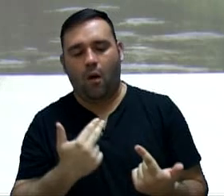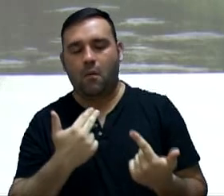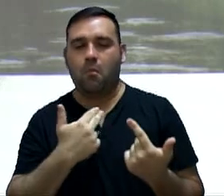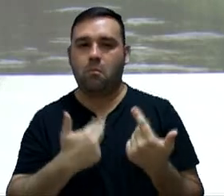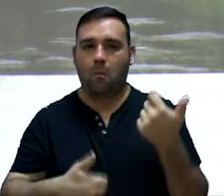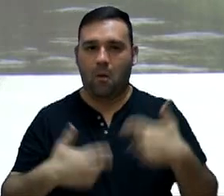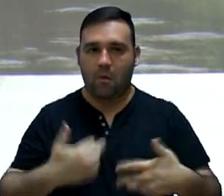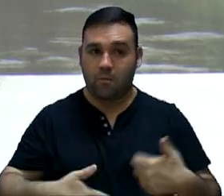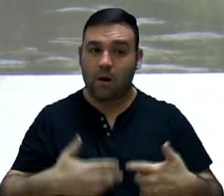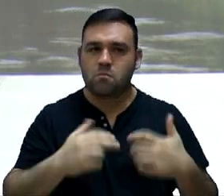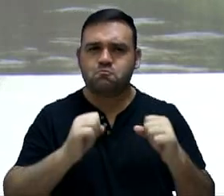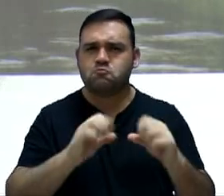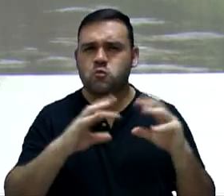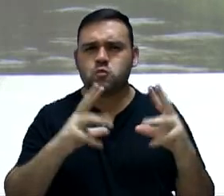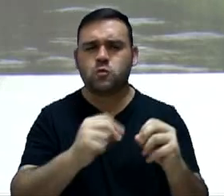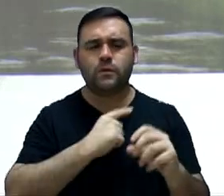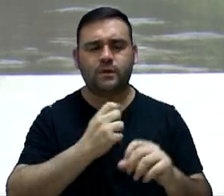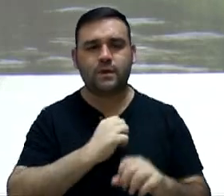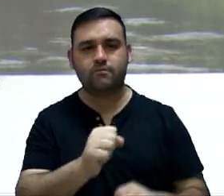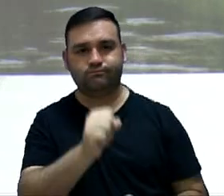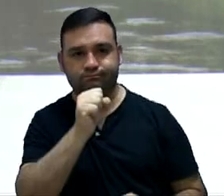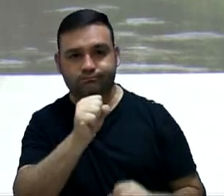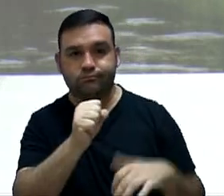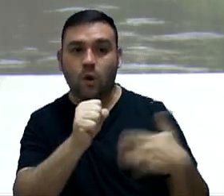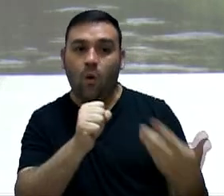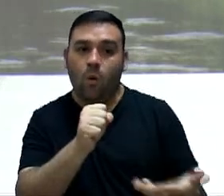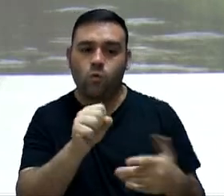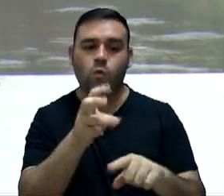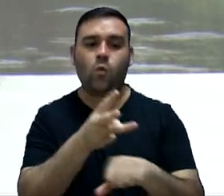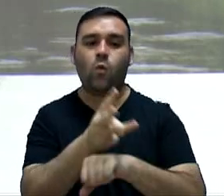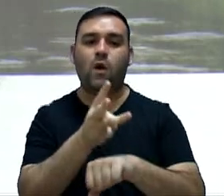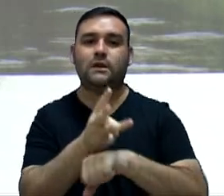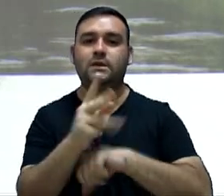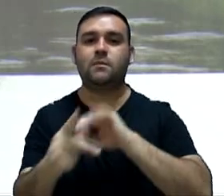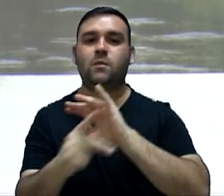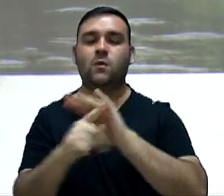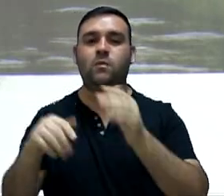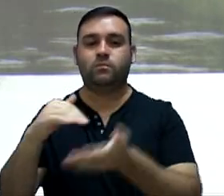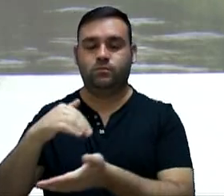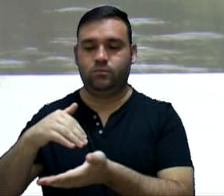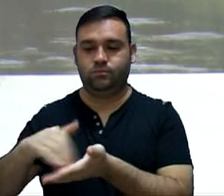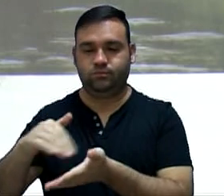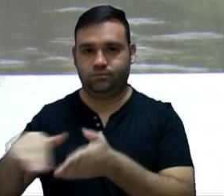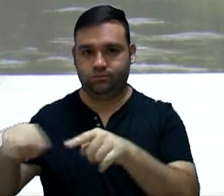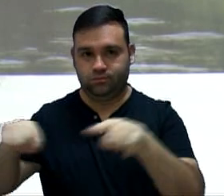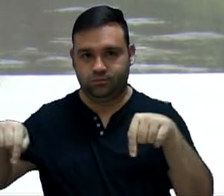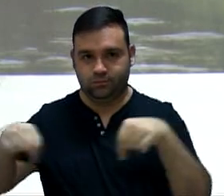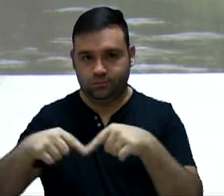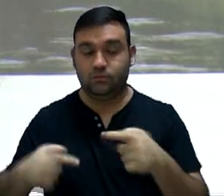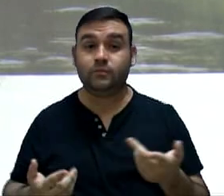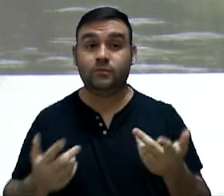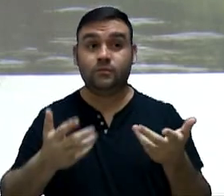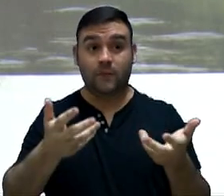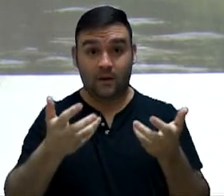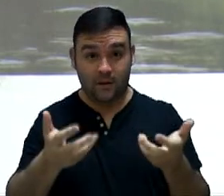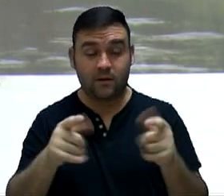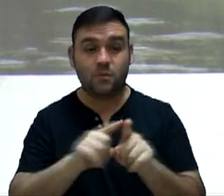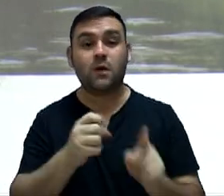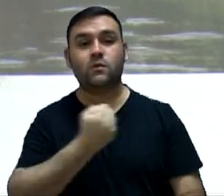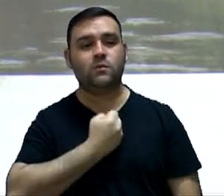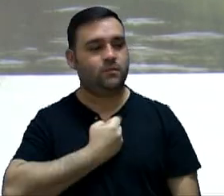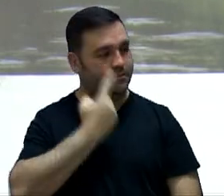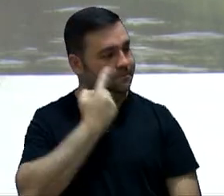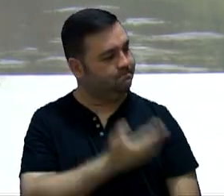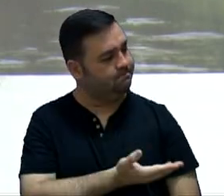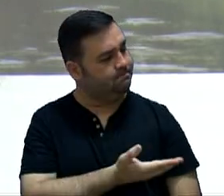poderão participar através dos microfones e também pelo WhatsApp do gabinete. Por favor, aqueles que quiserem, o telefone é